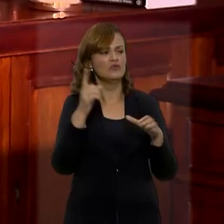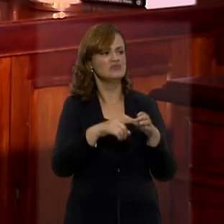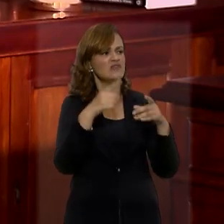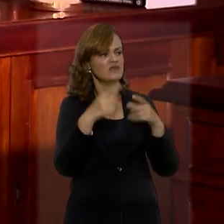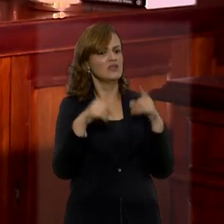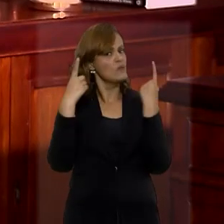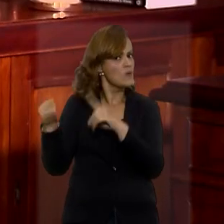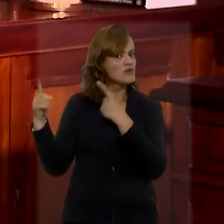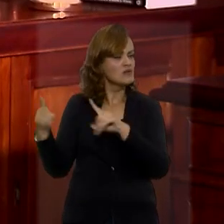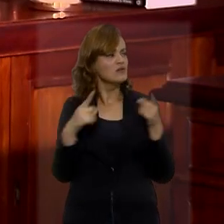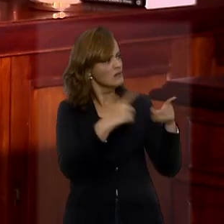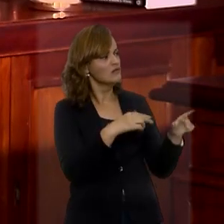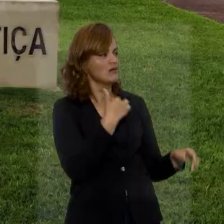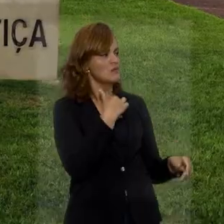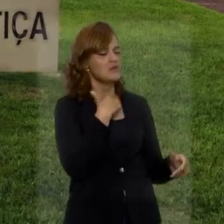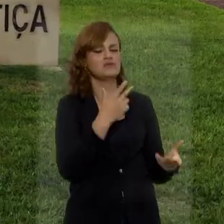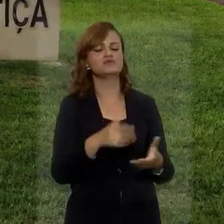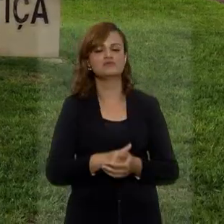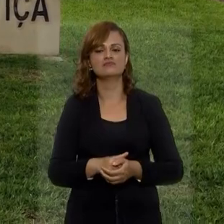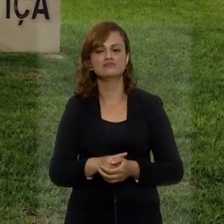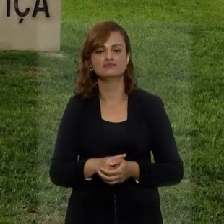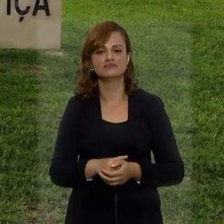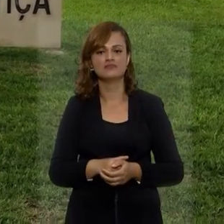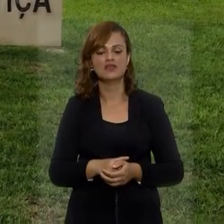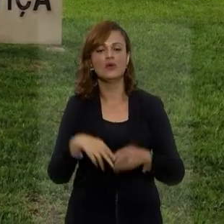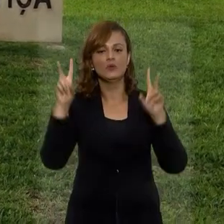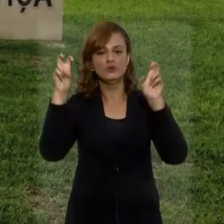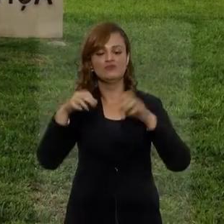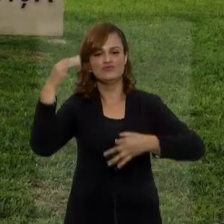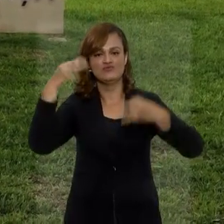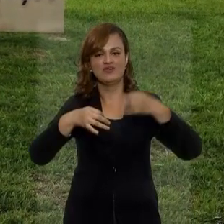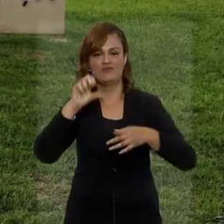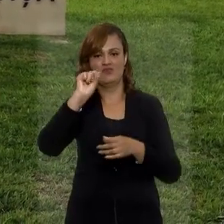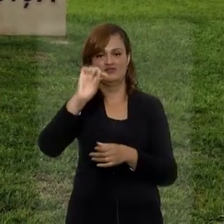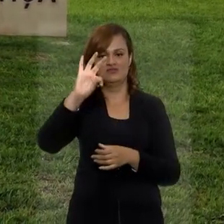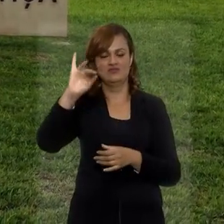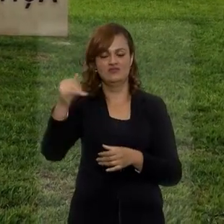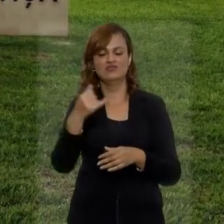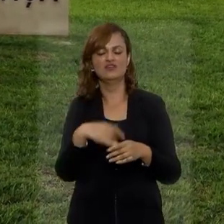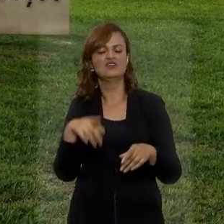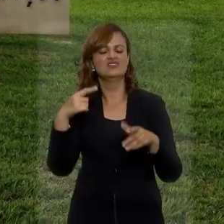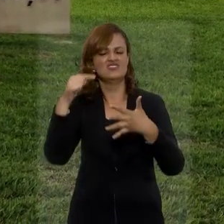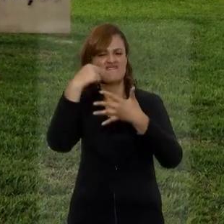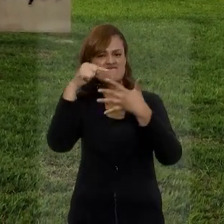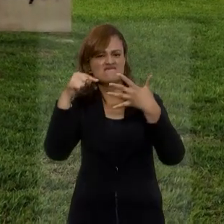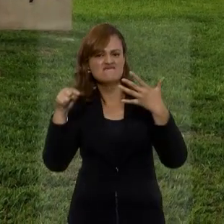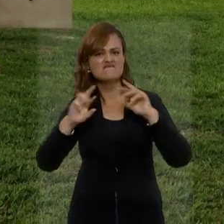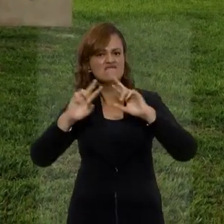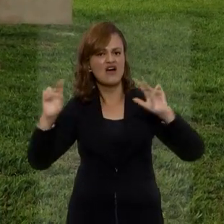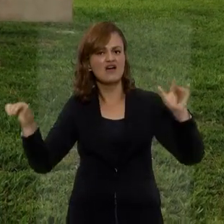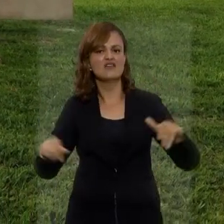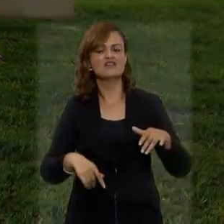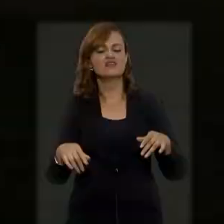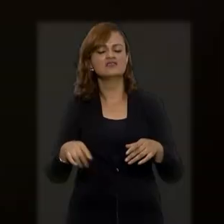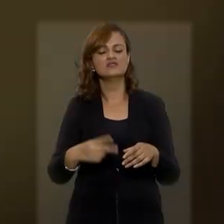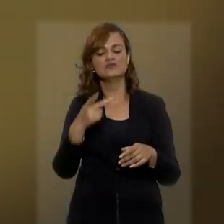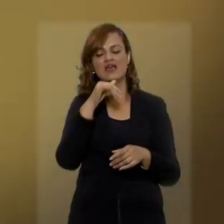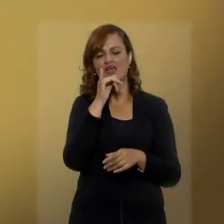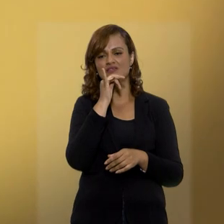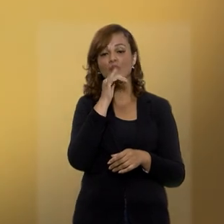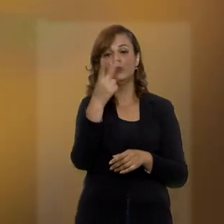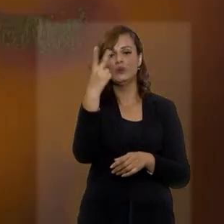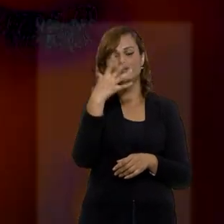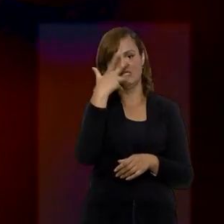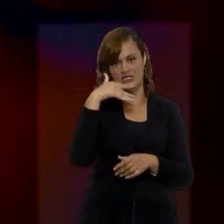parar de fazer o ato de alienação. No primeiro caso sobre o tema, julgado pelo STJ, existiam várias ações relacionadas à